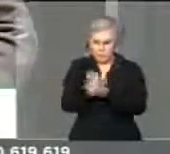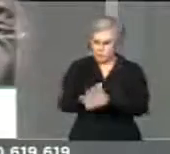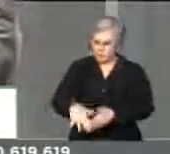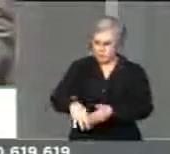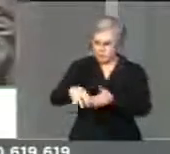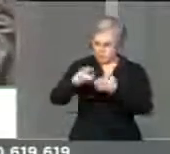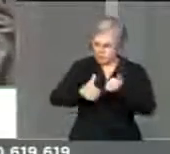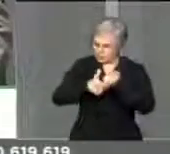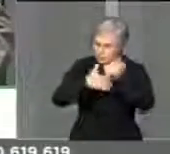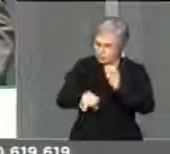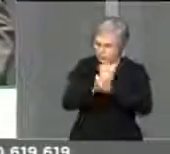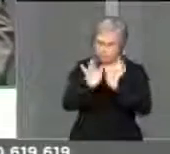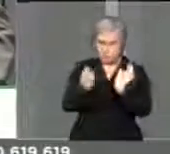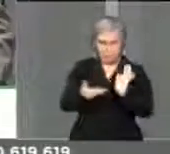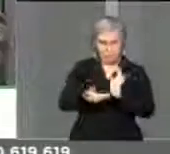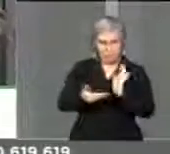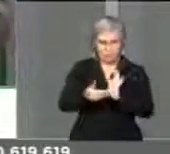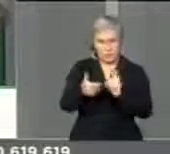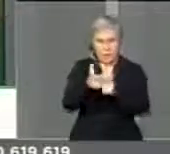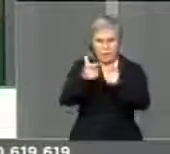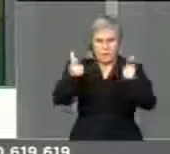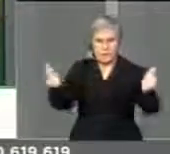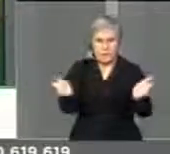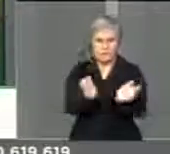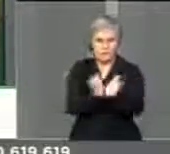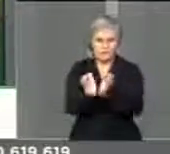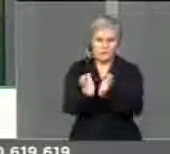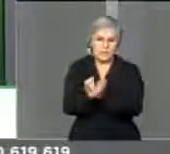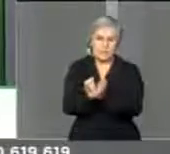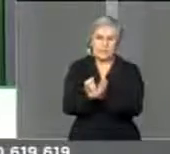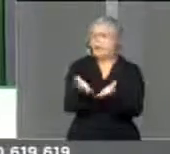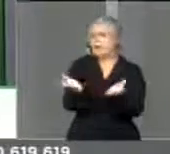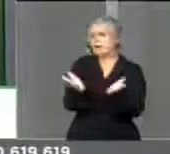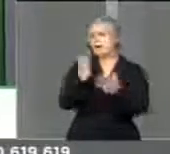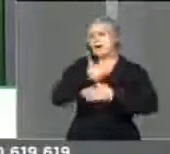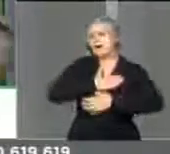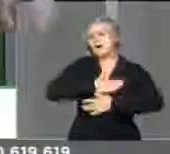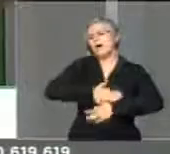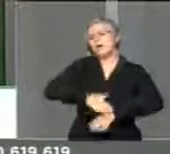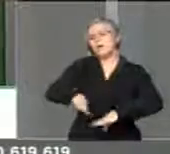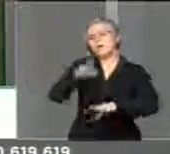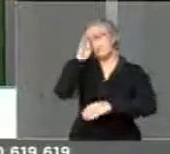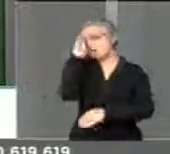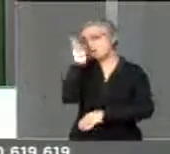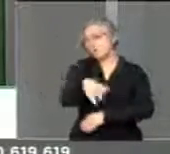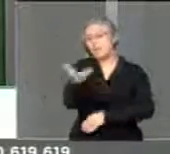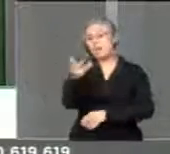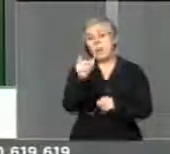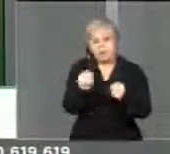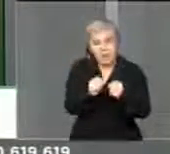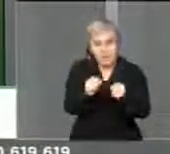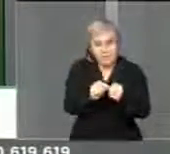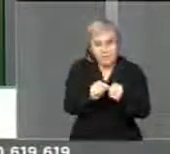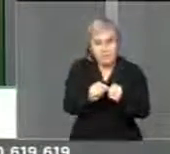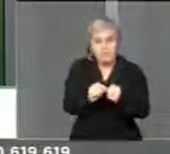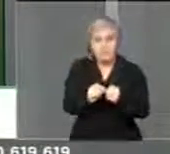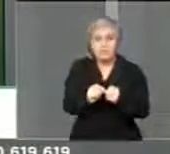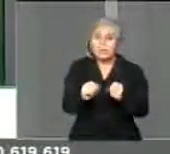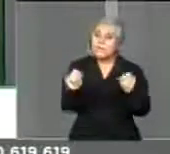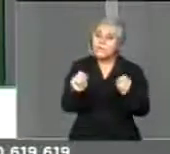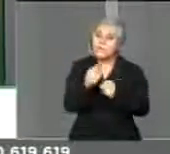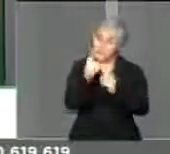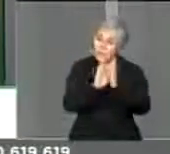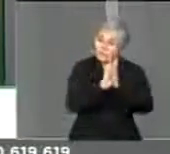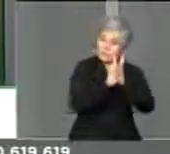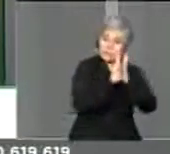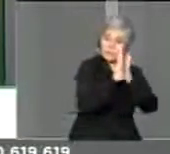que todos os partidos, a grande maioria, não se perturbe não. Quer fazer? Faz só uma fila para